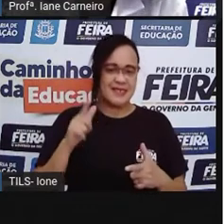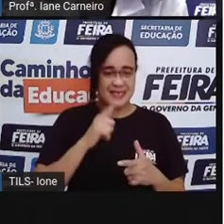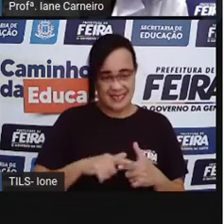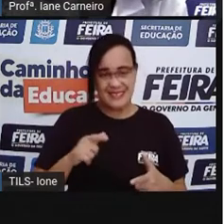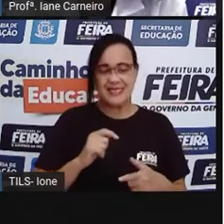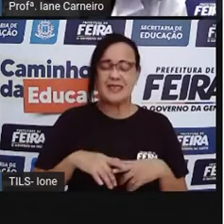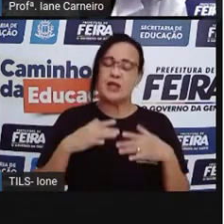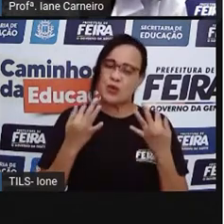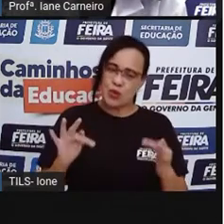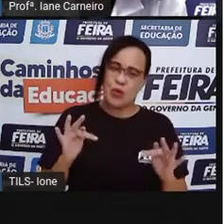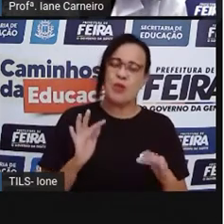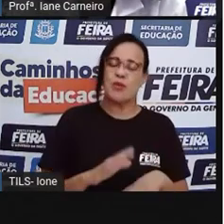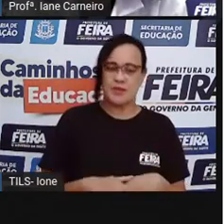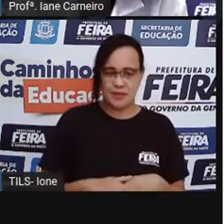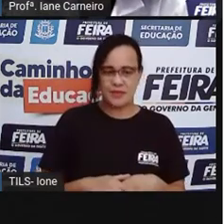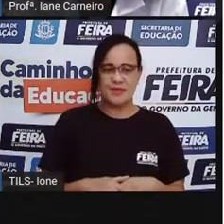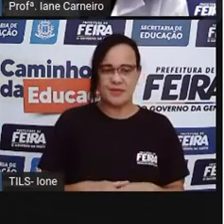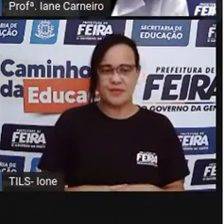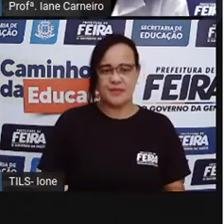Vamos lá, ó.